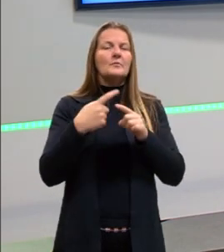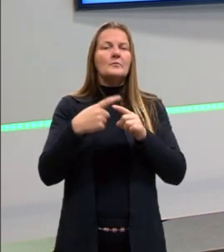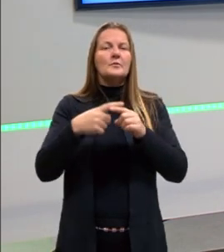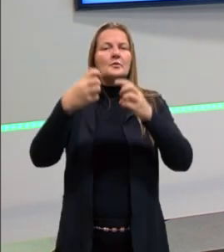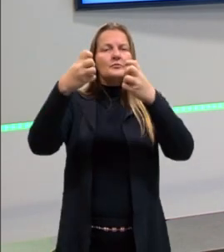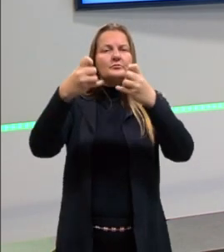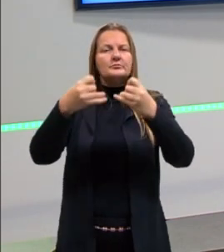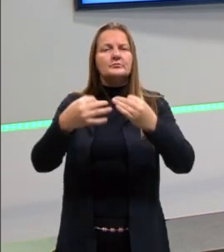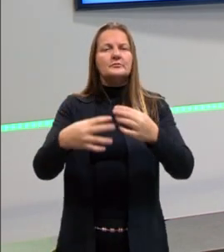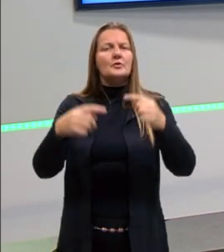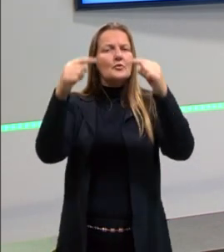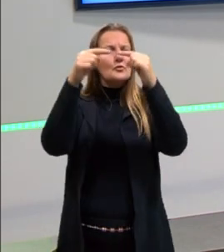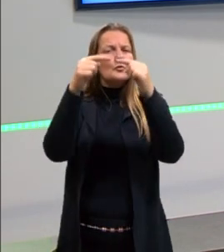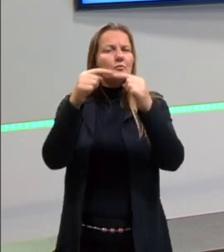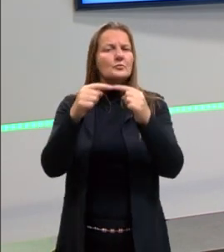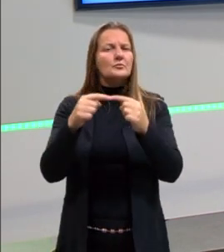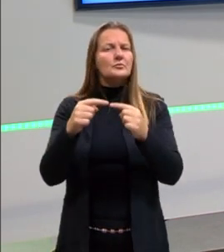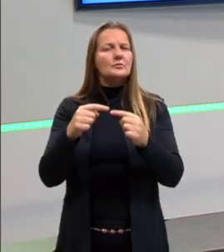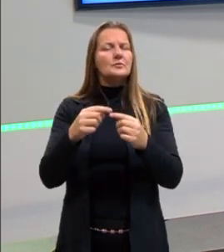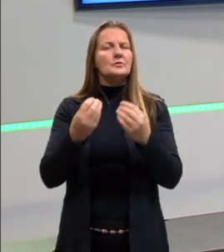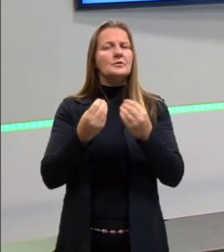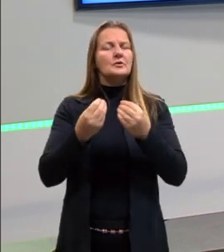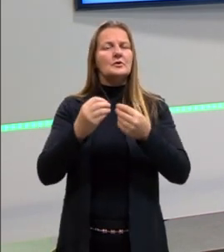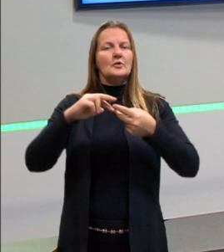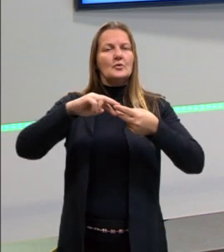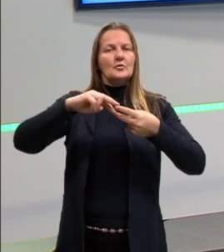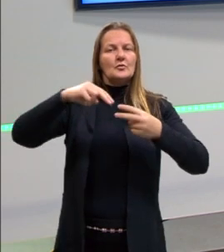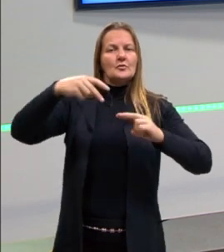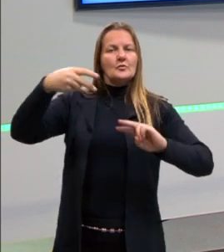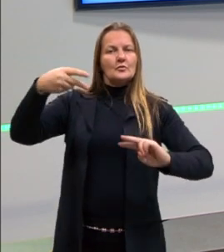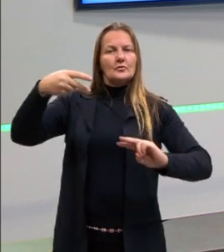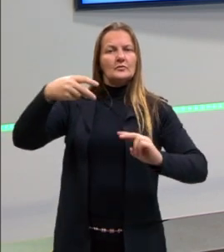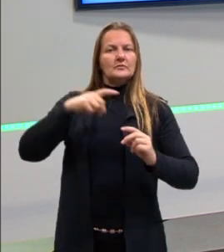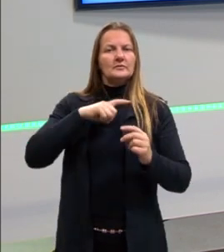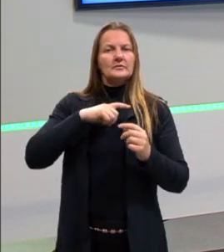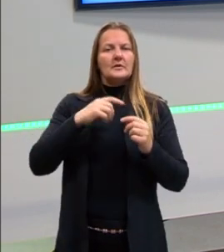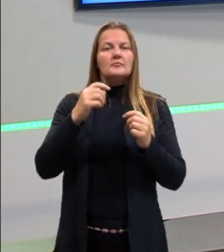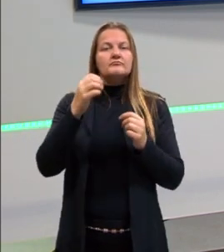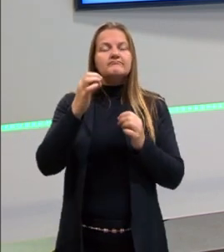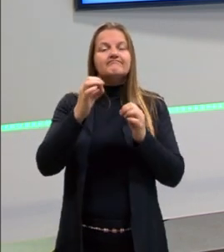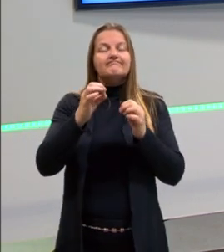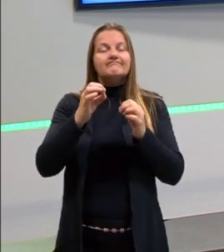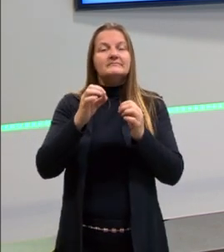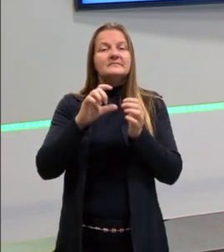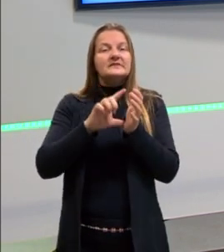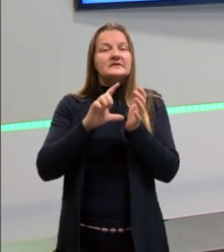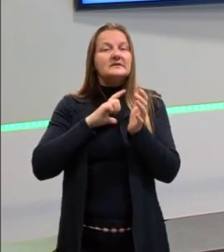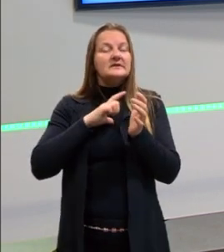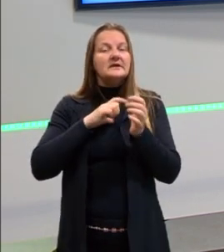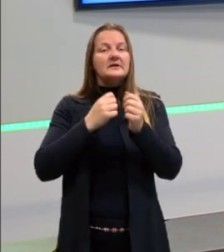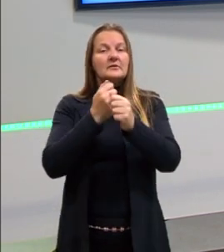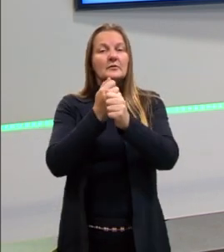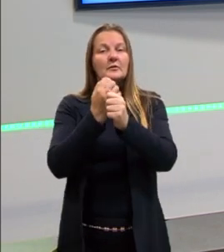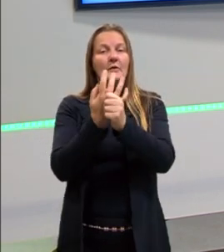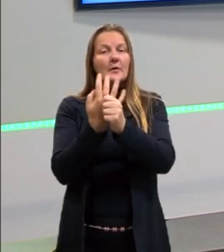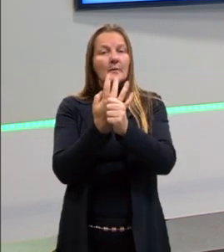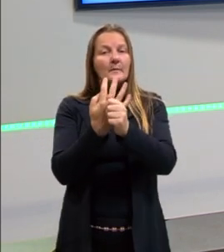dessas bases, que faz com que seja determinado o aminoácido